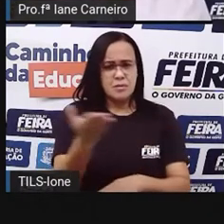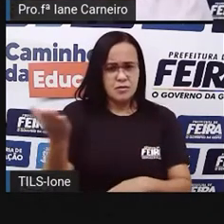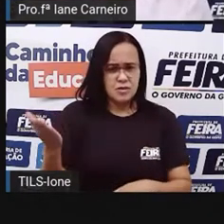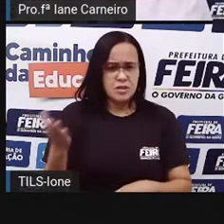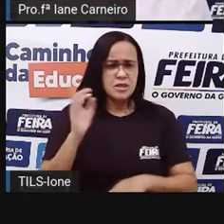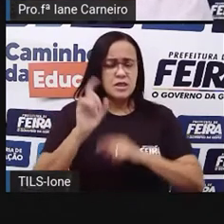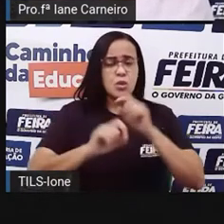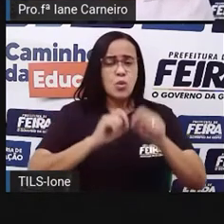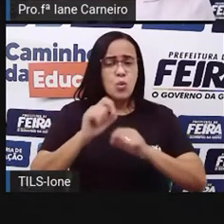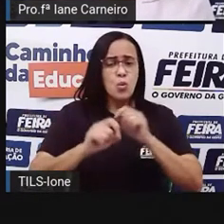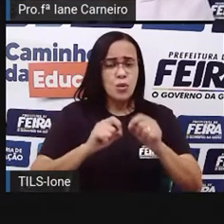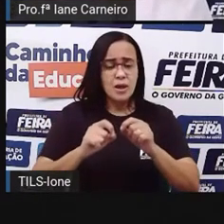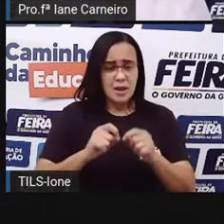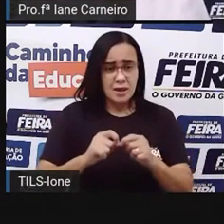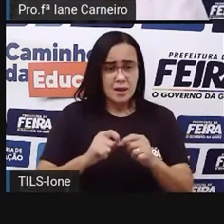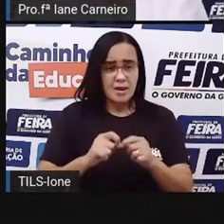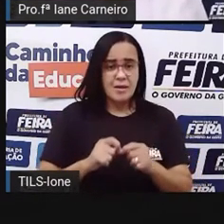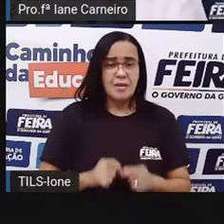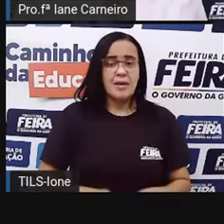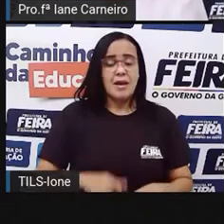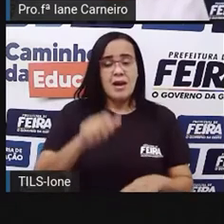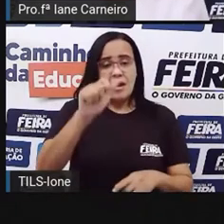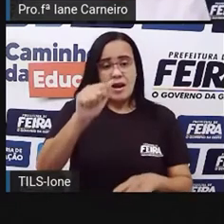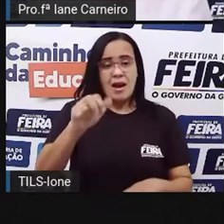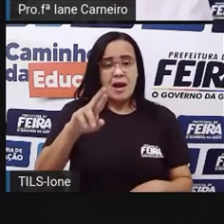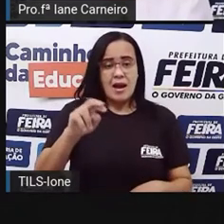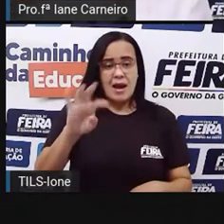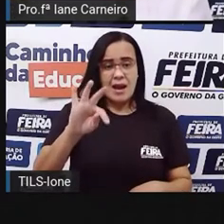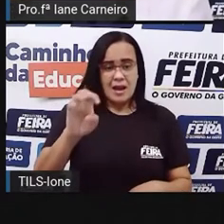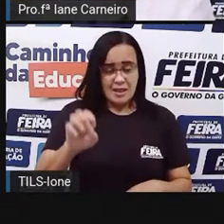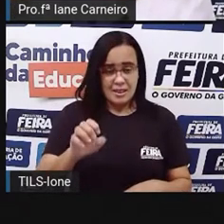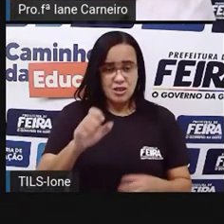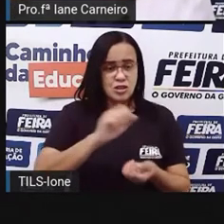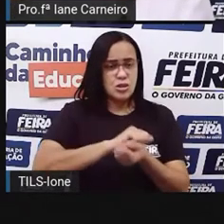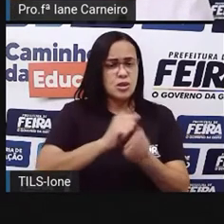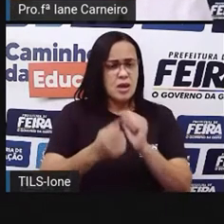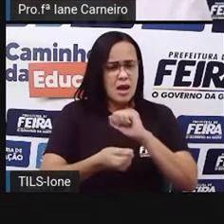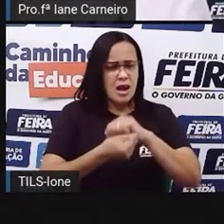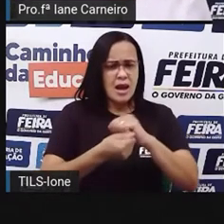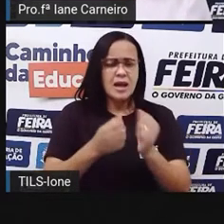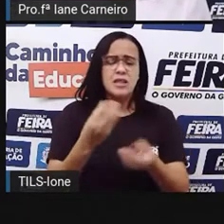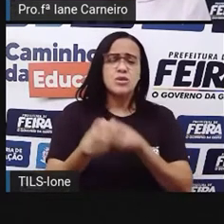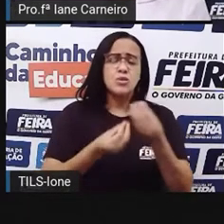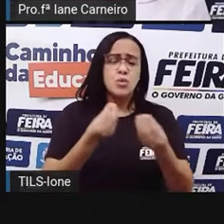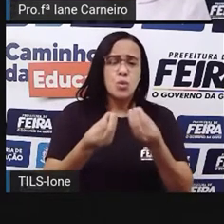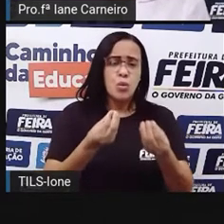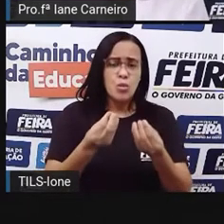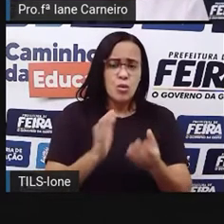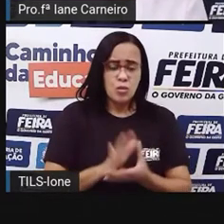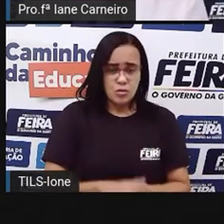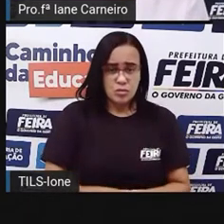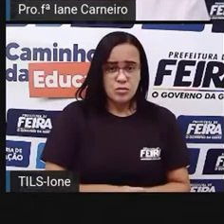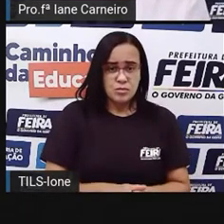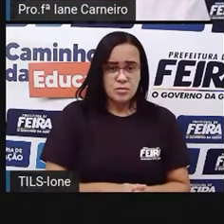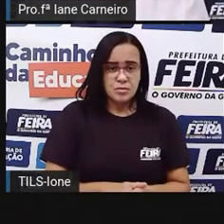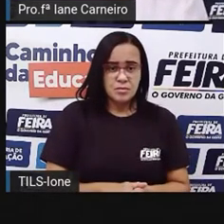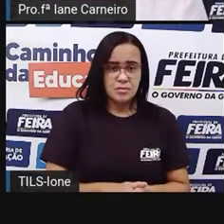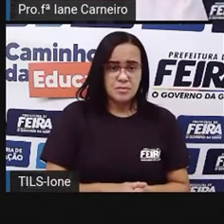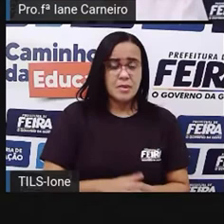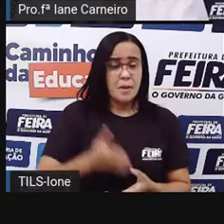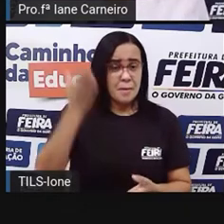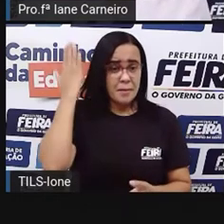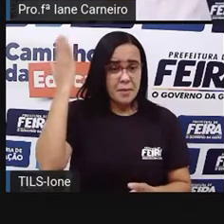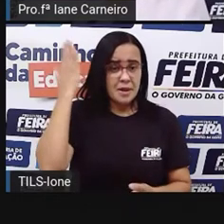né? O grafite é visto como arte. E lá nos anos antigos, né? Eram chamados de